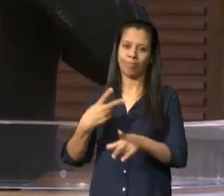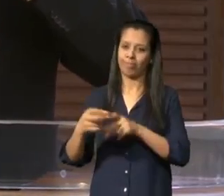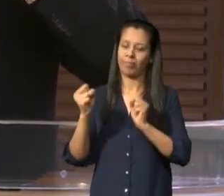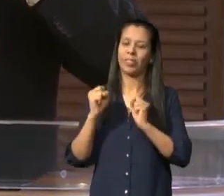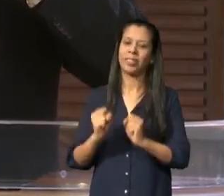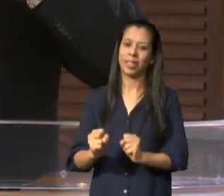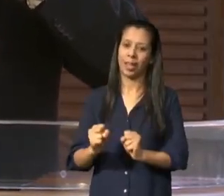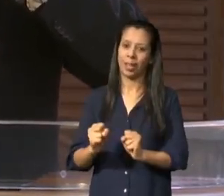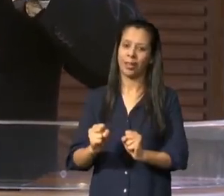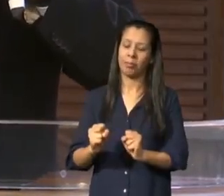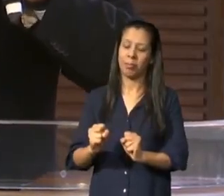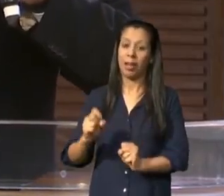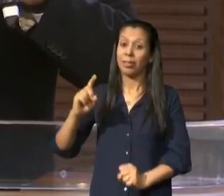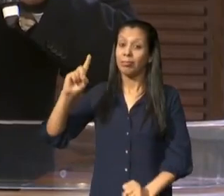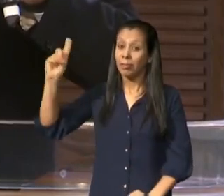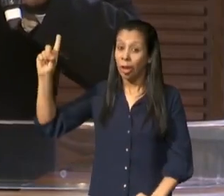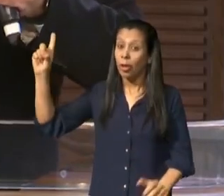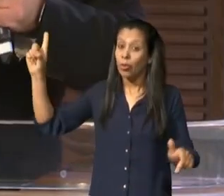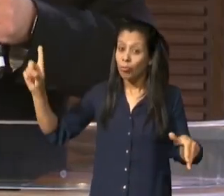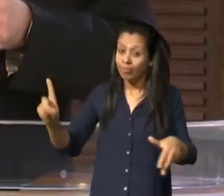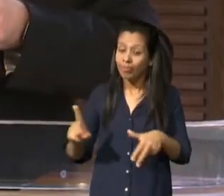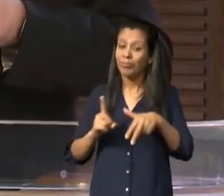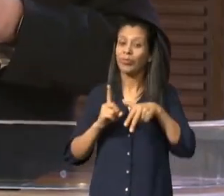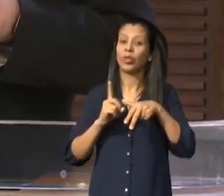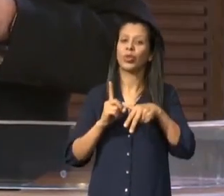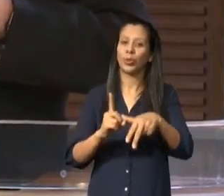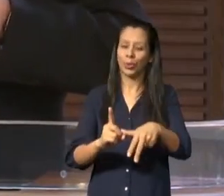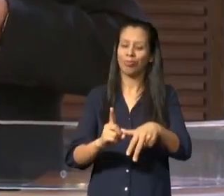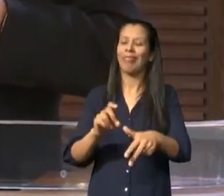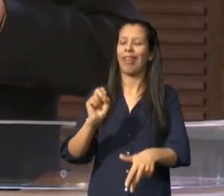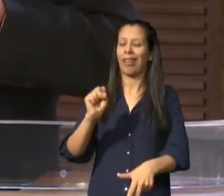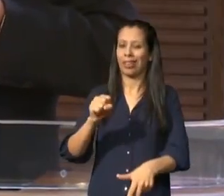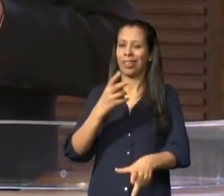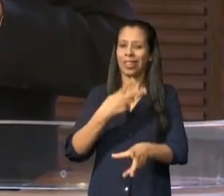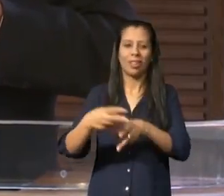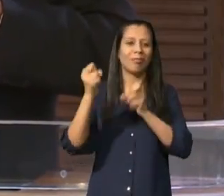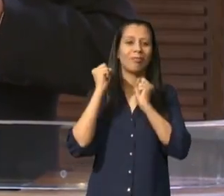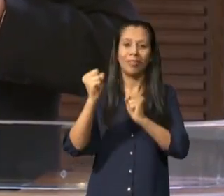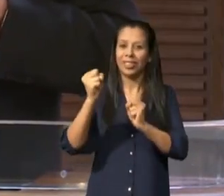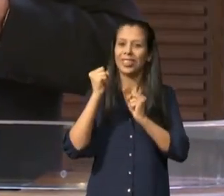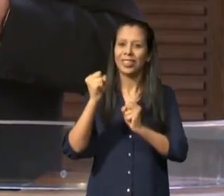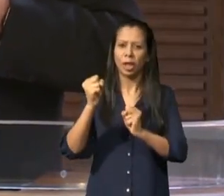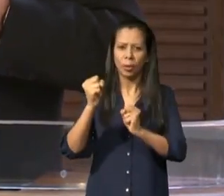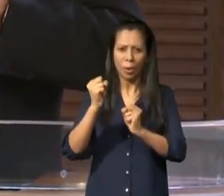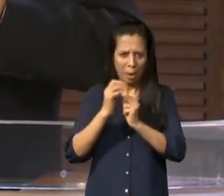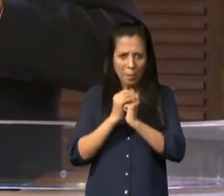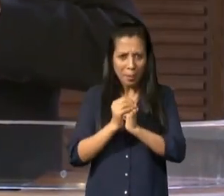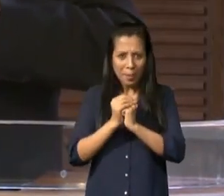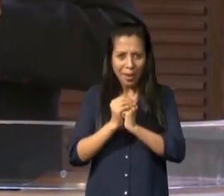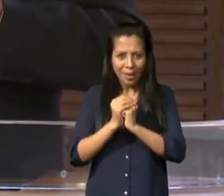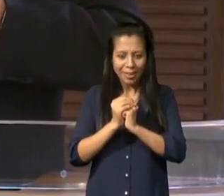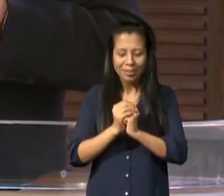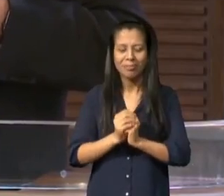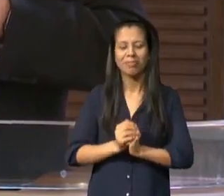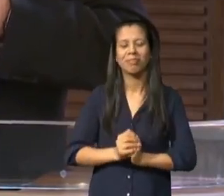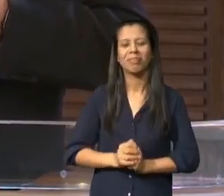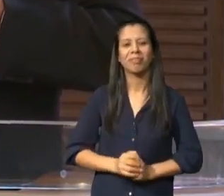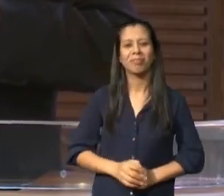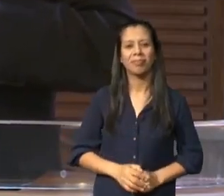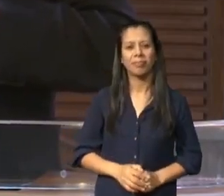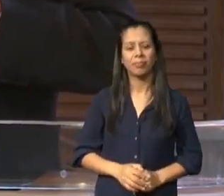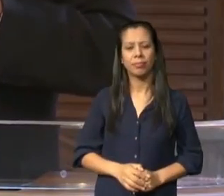do Espírito Santo amém? e é por isso que eu gosto desse último verso o versículo 13